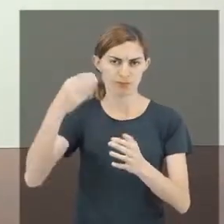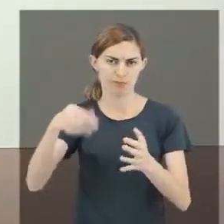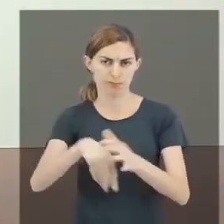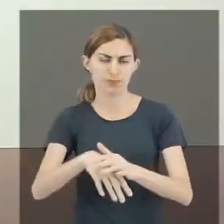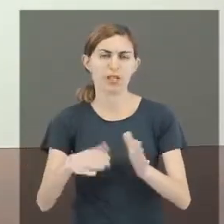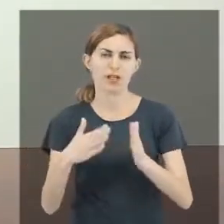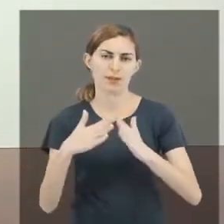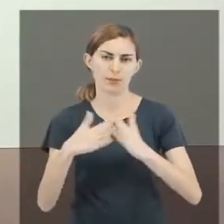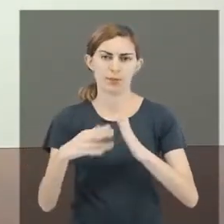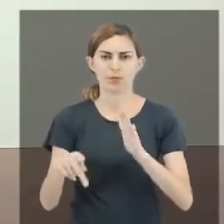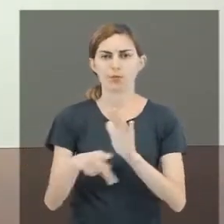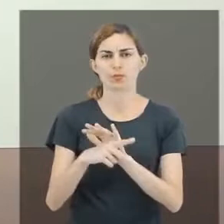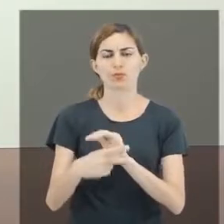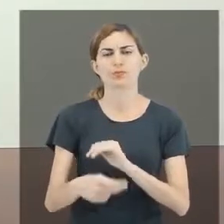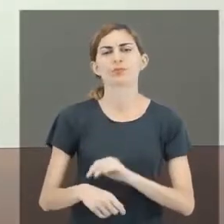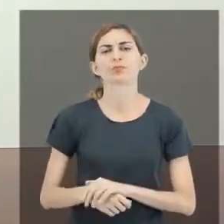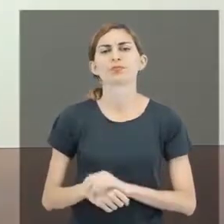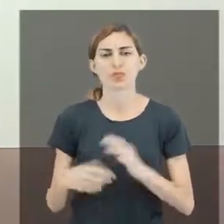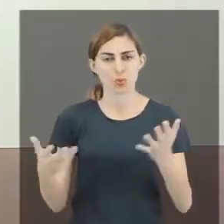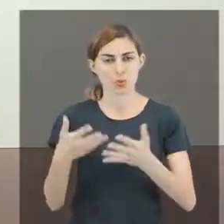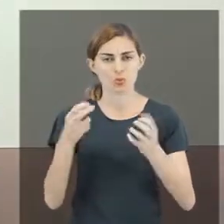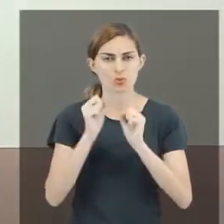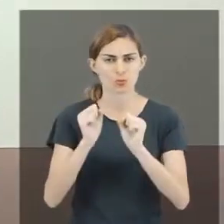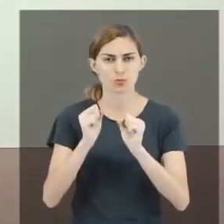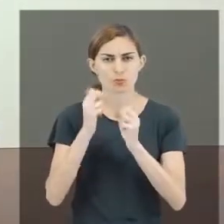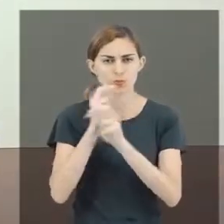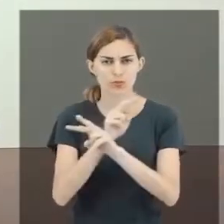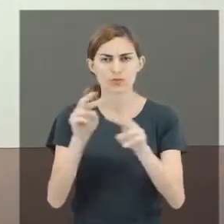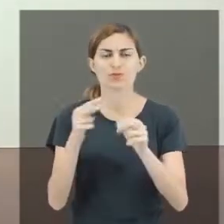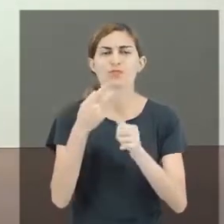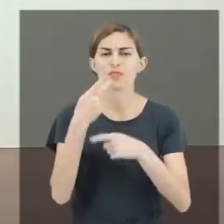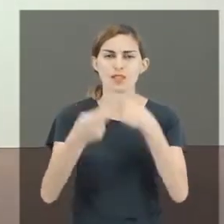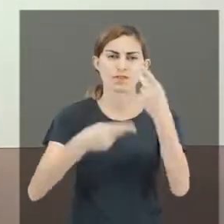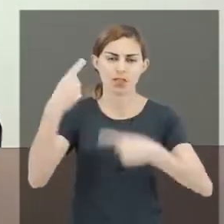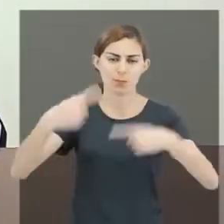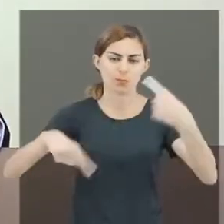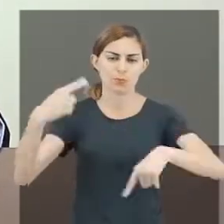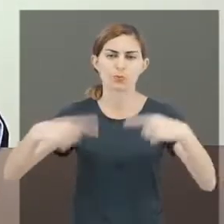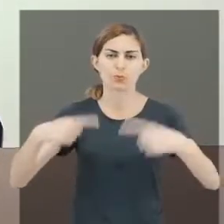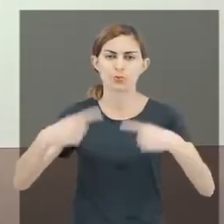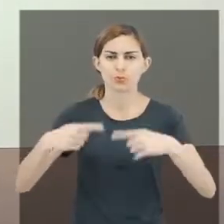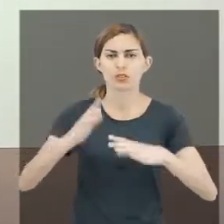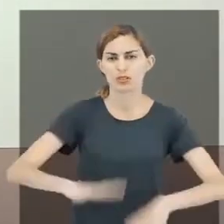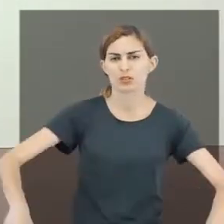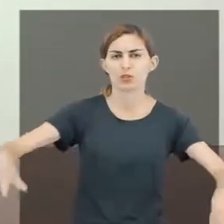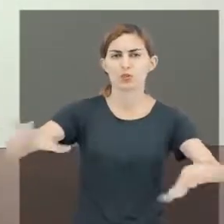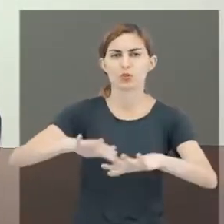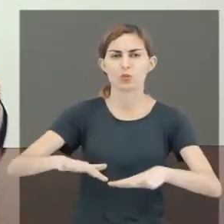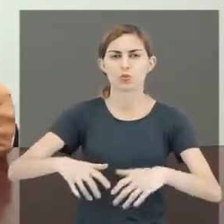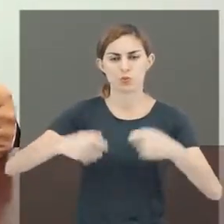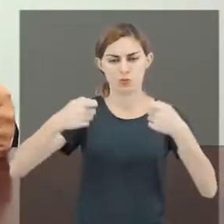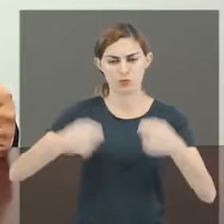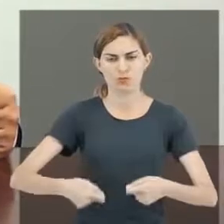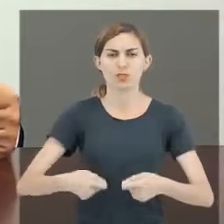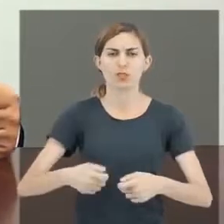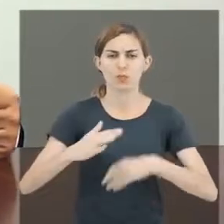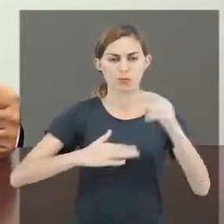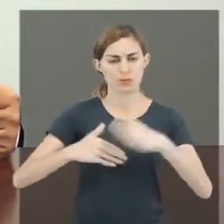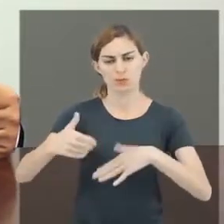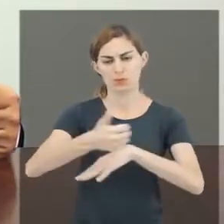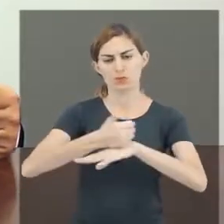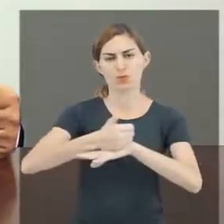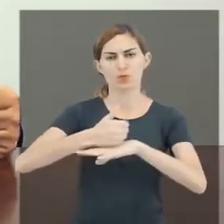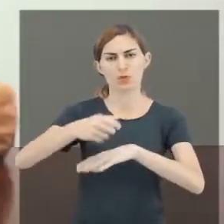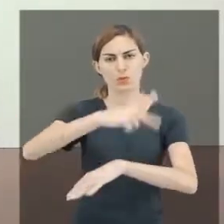o resultado que nós estamos vendo aí. Nós hoje podemos dizer que temos a política pública mais consolidada da educação